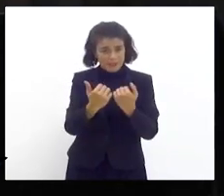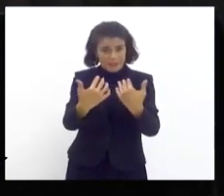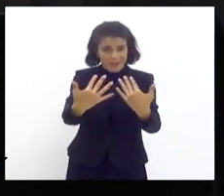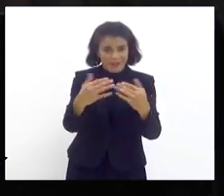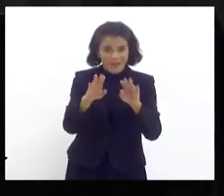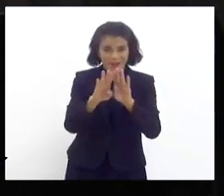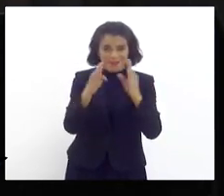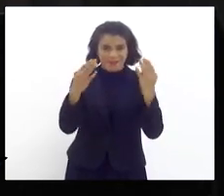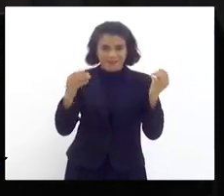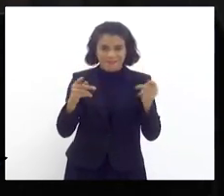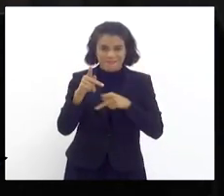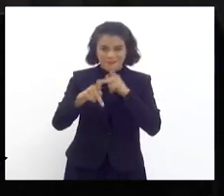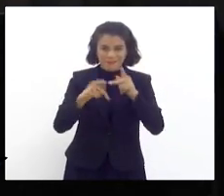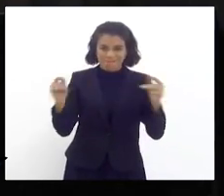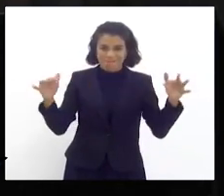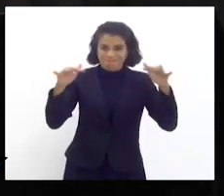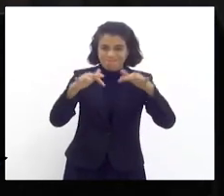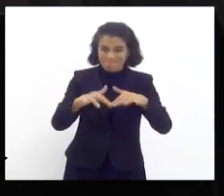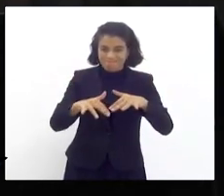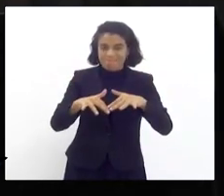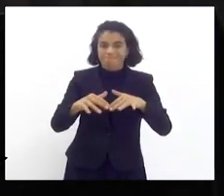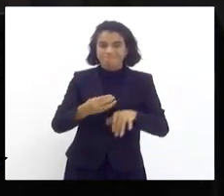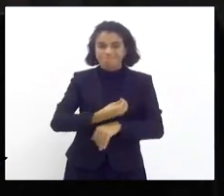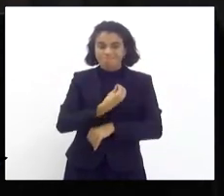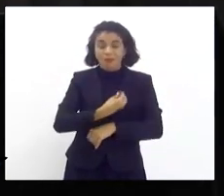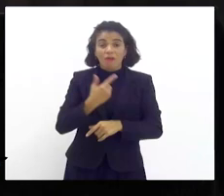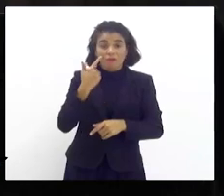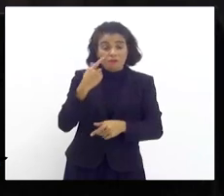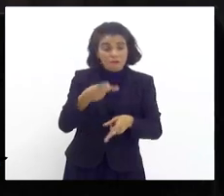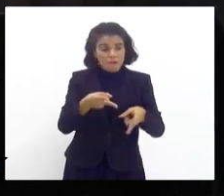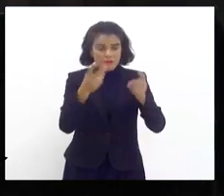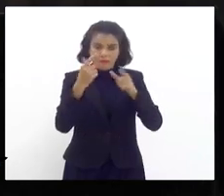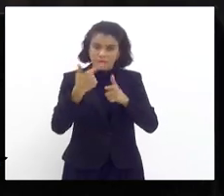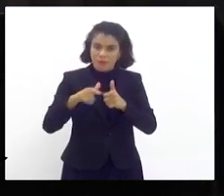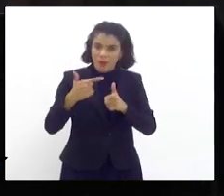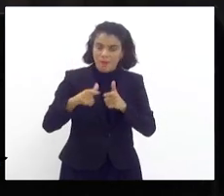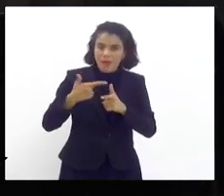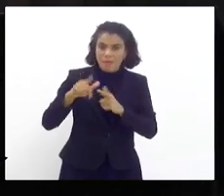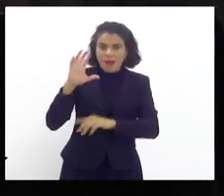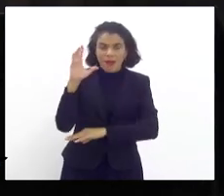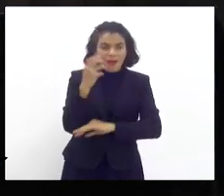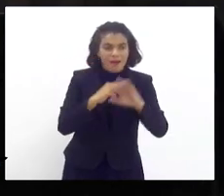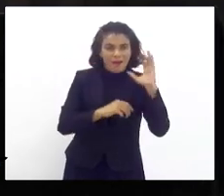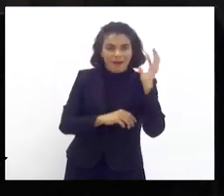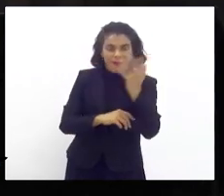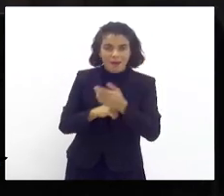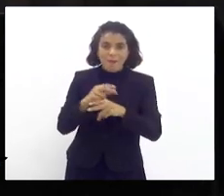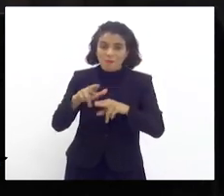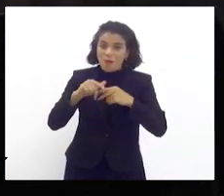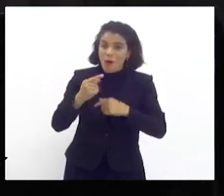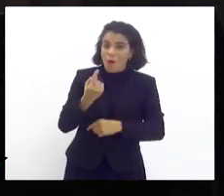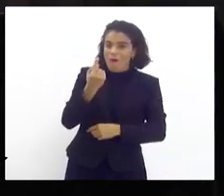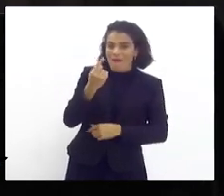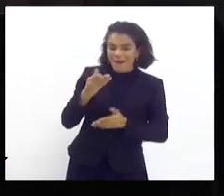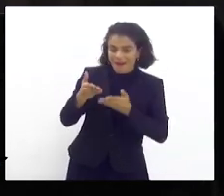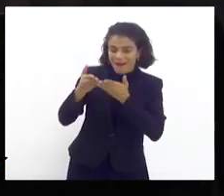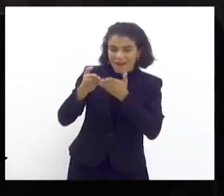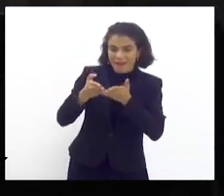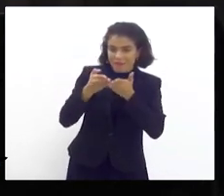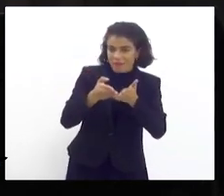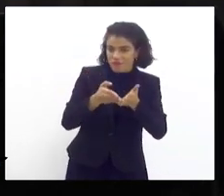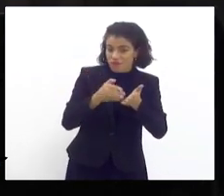pôde ter o alcance do problema ambiental que pode causar um navio localizado hoje, não está mais